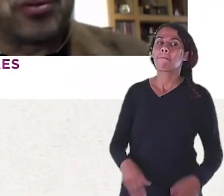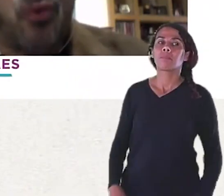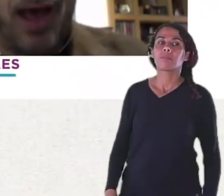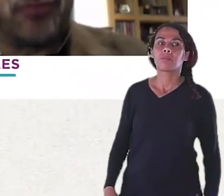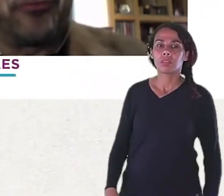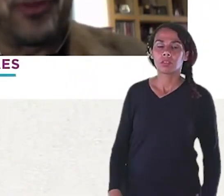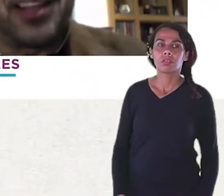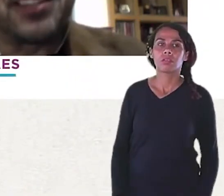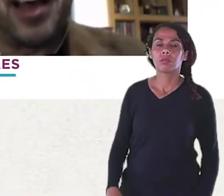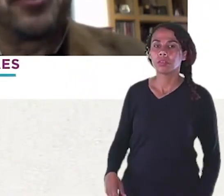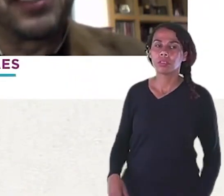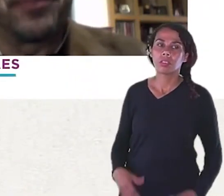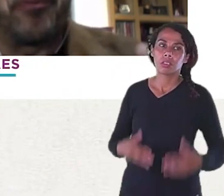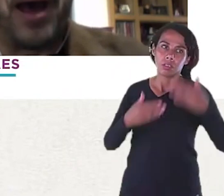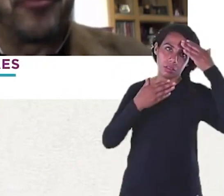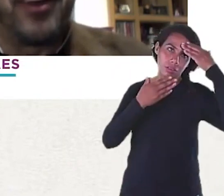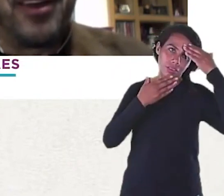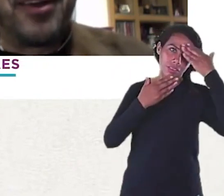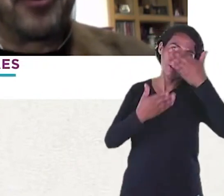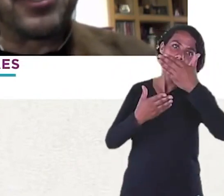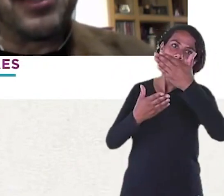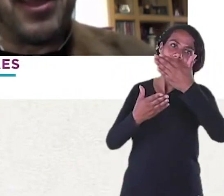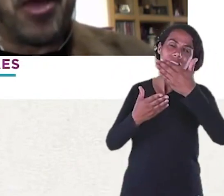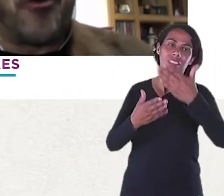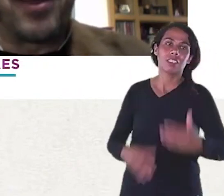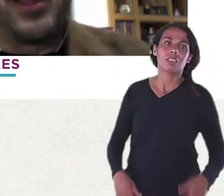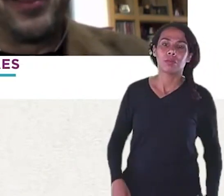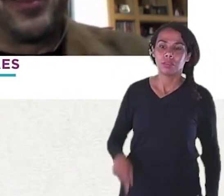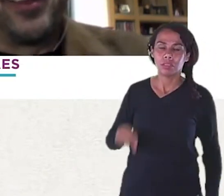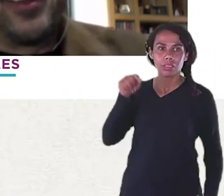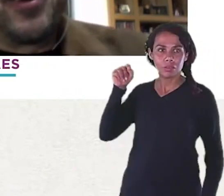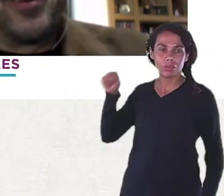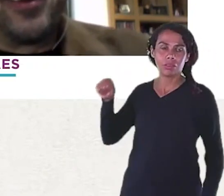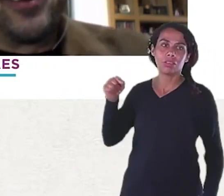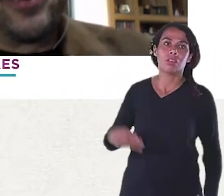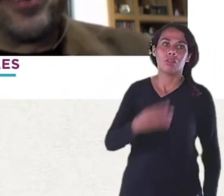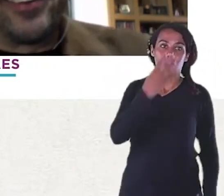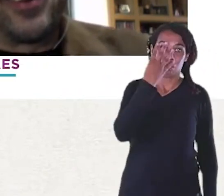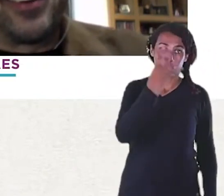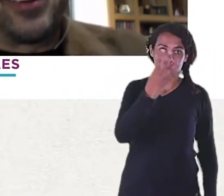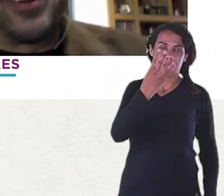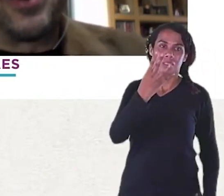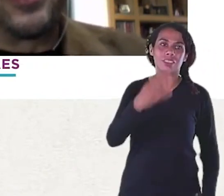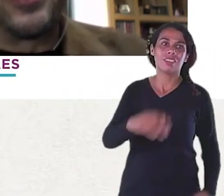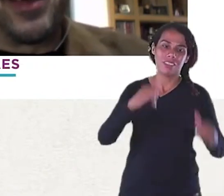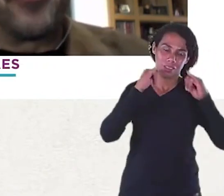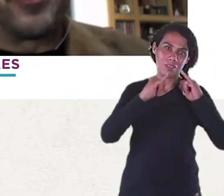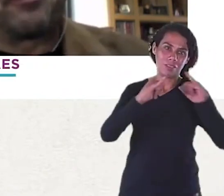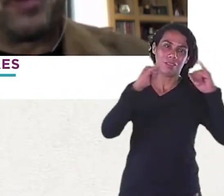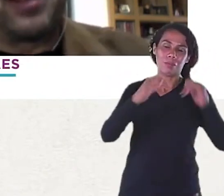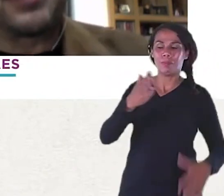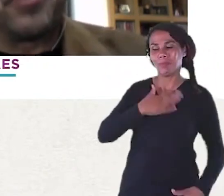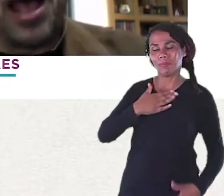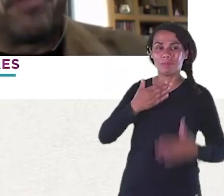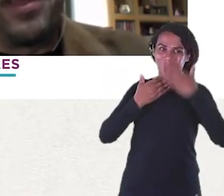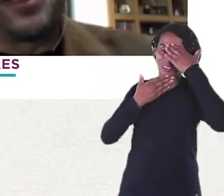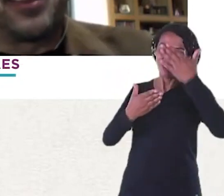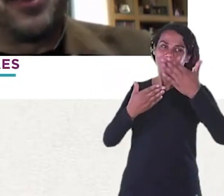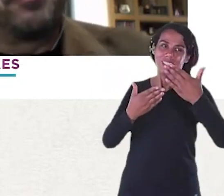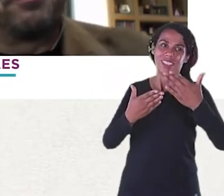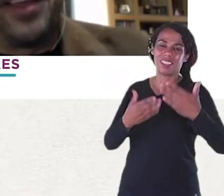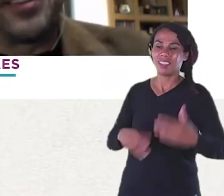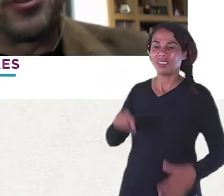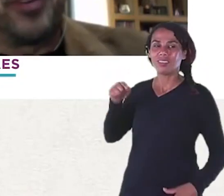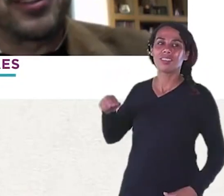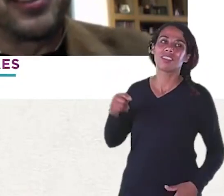Todos os quatro Foram lançados No Sempre o Bato Desde que Você é como aquele Eu aproveito Essa deixa Você parece Tem uma água